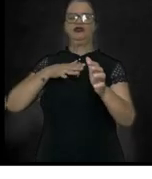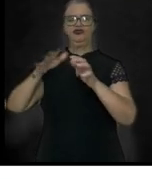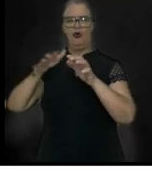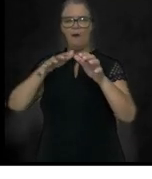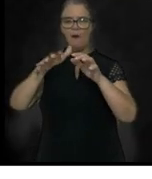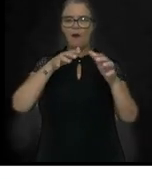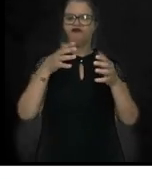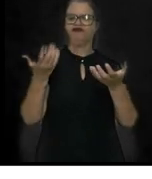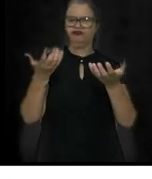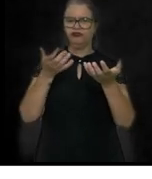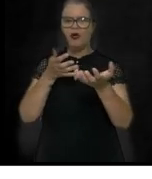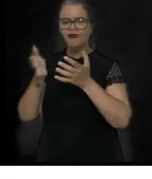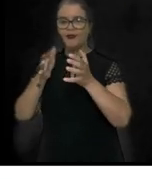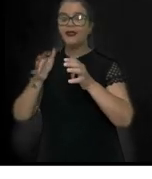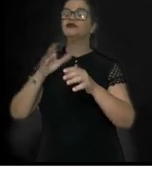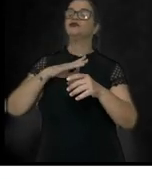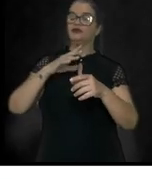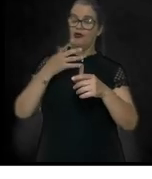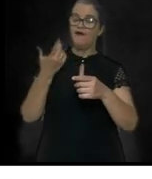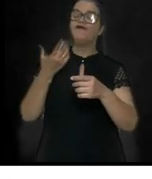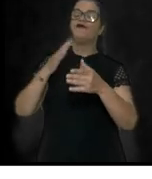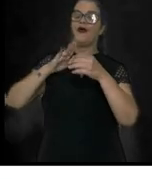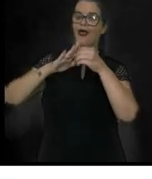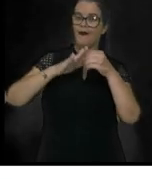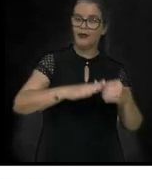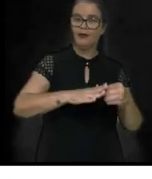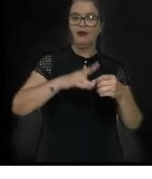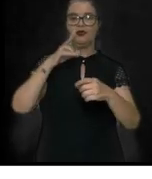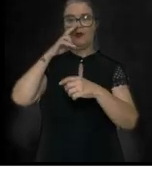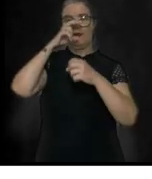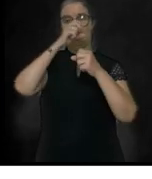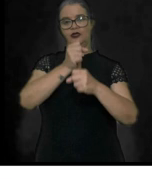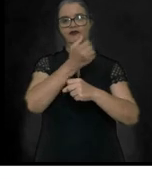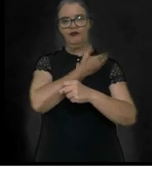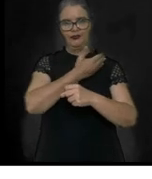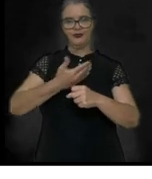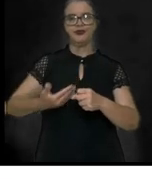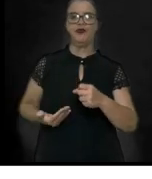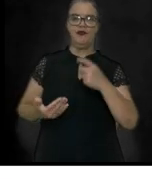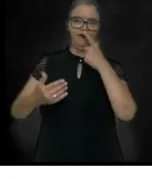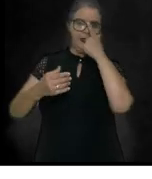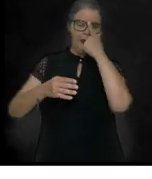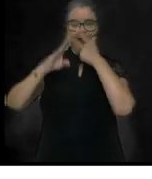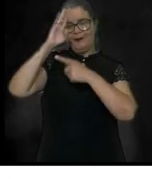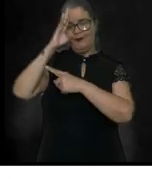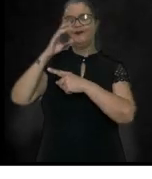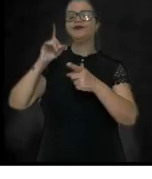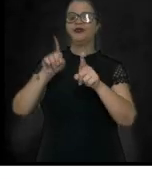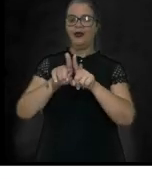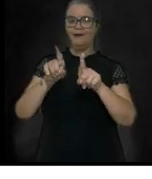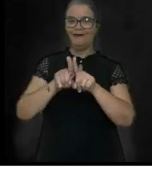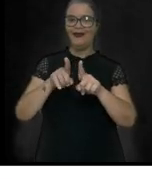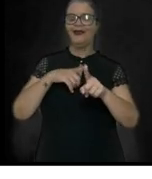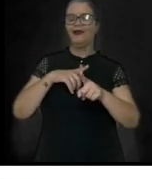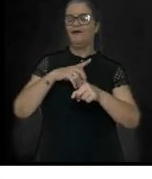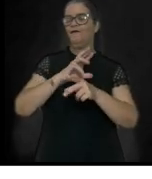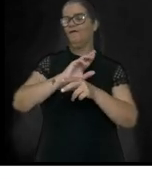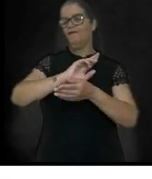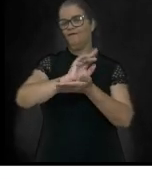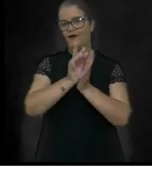a rebelião foi reprimida pelas forças do governo, sendo que vários revoltosos foram presos,